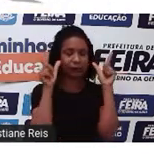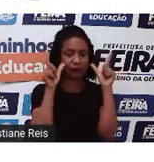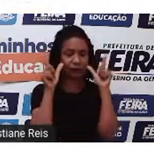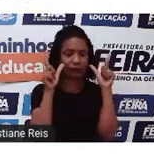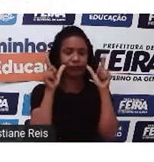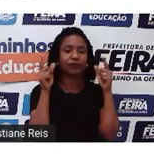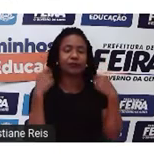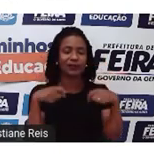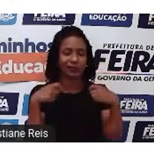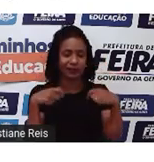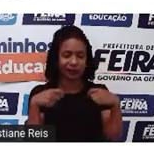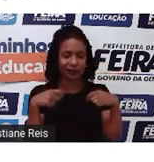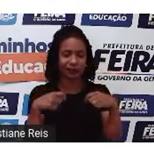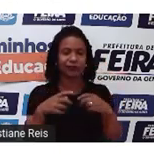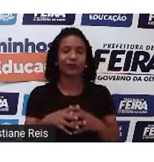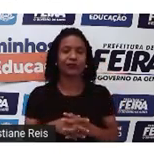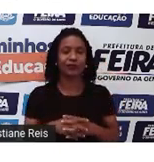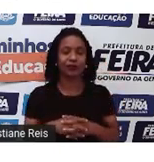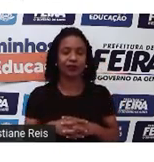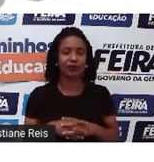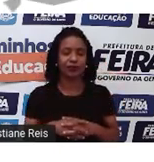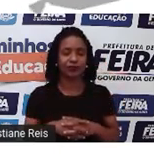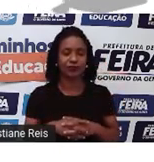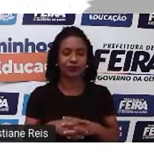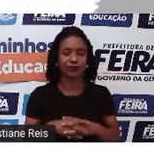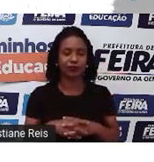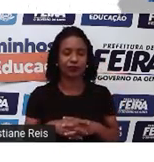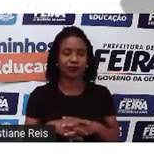em armadilhas. Número 2.